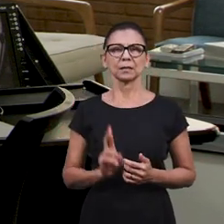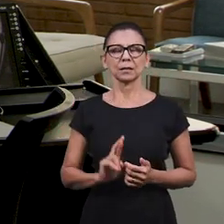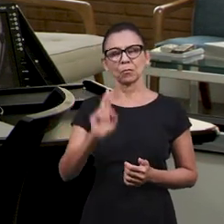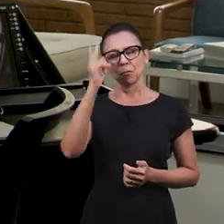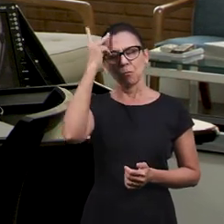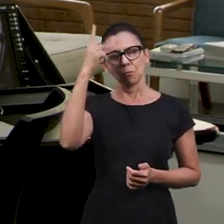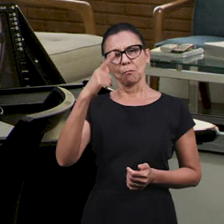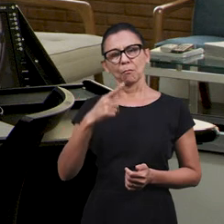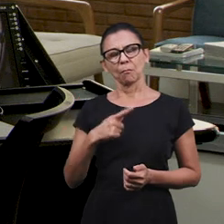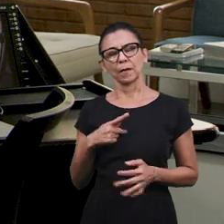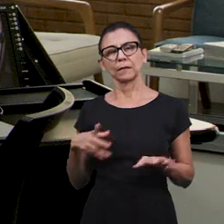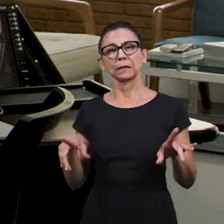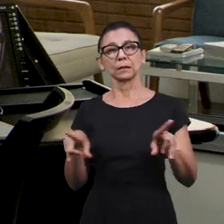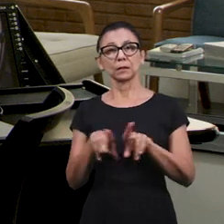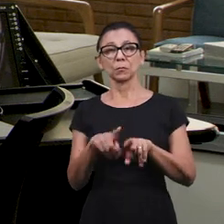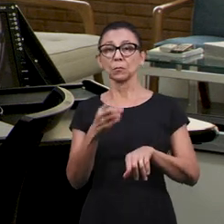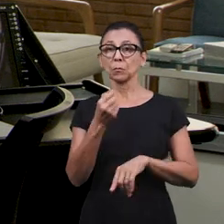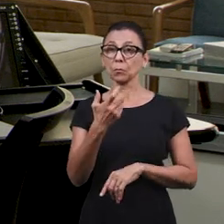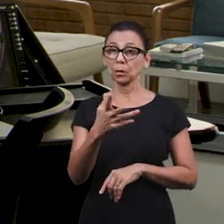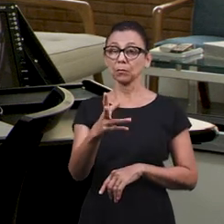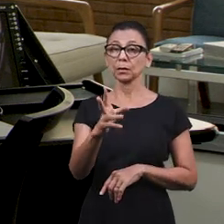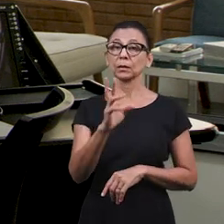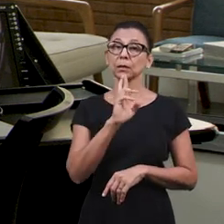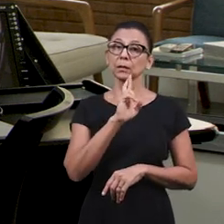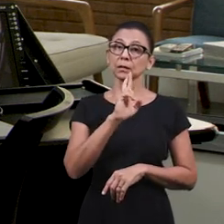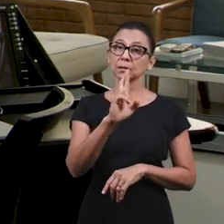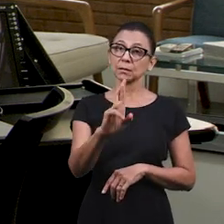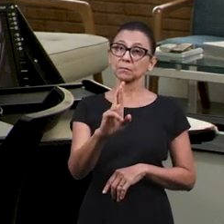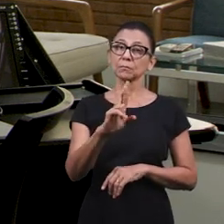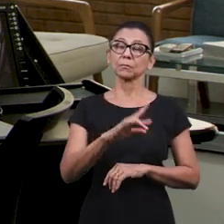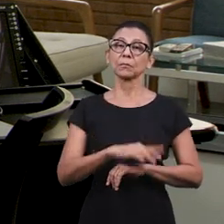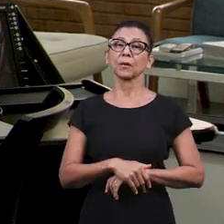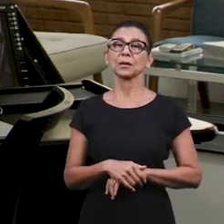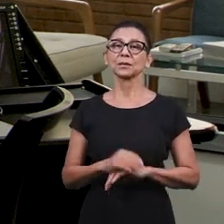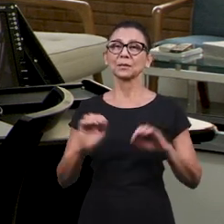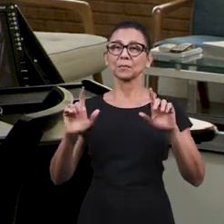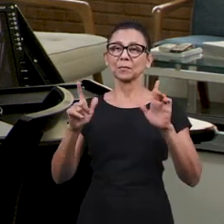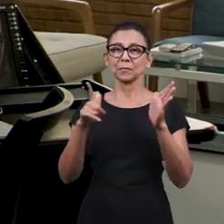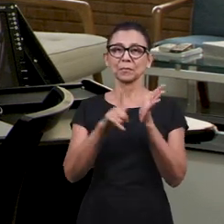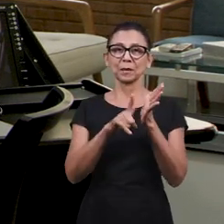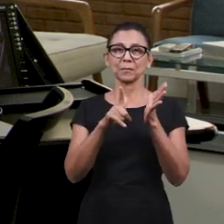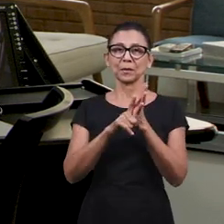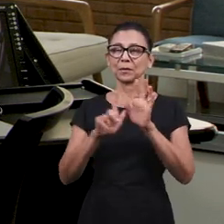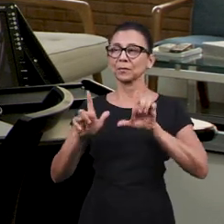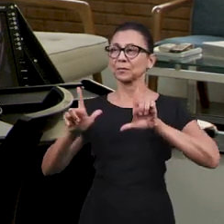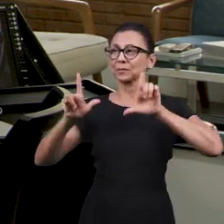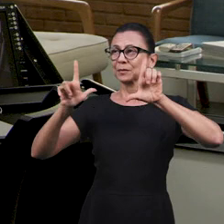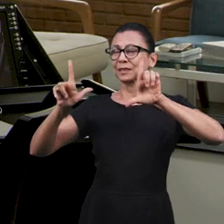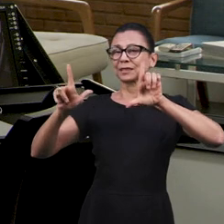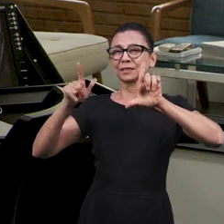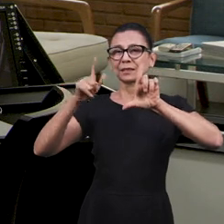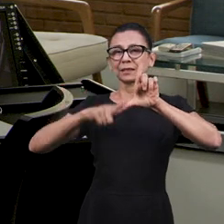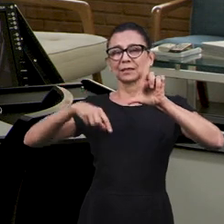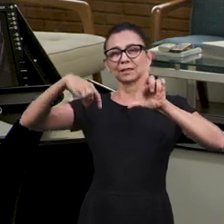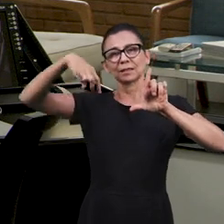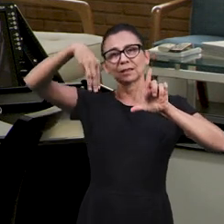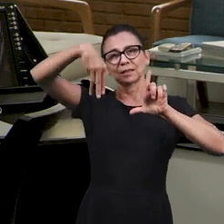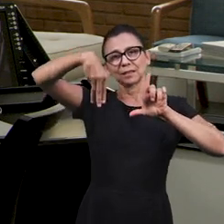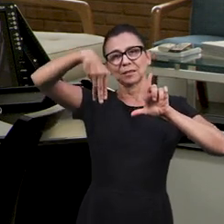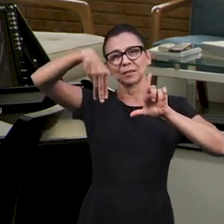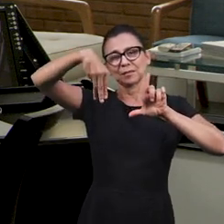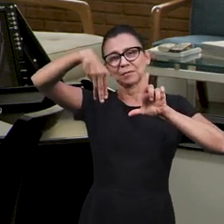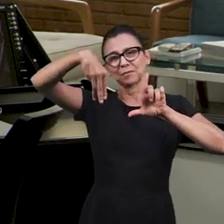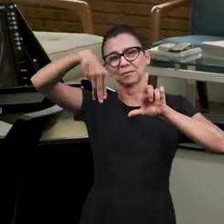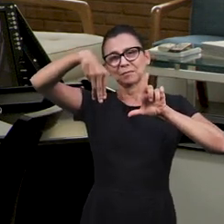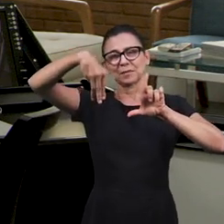Patrícia. Muito bem colocada a resposta dela. mostrando ali a plaquinha com a letra M ali, que